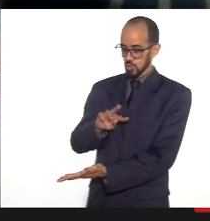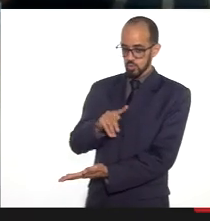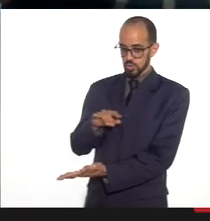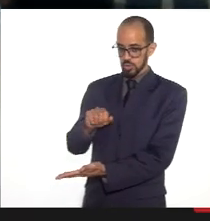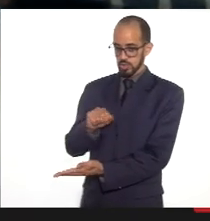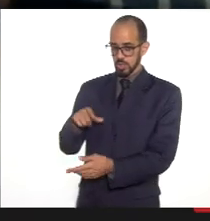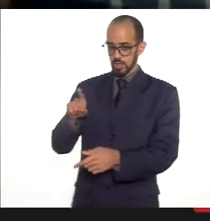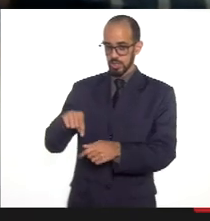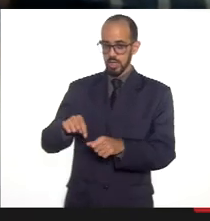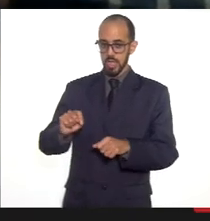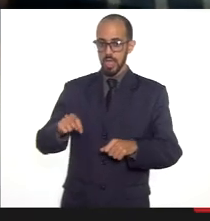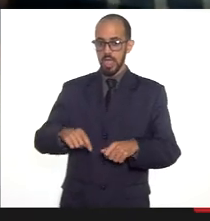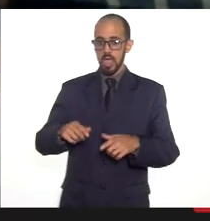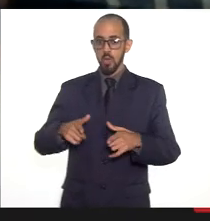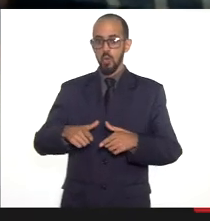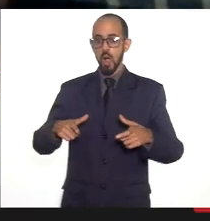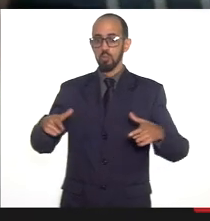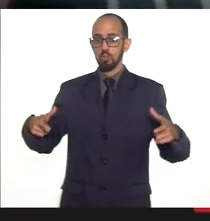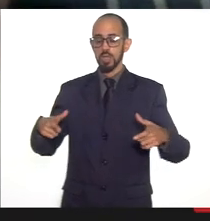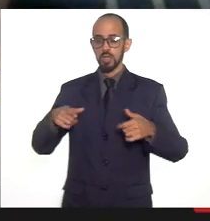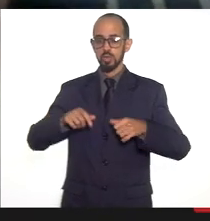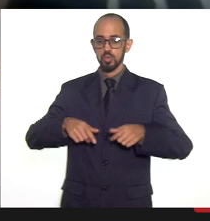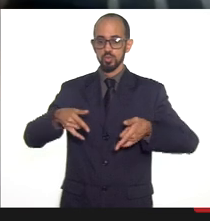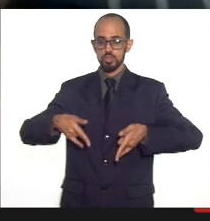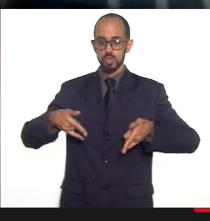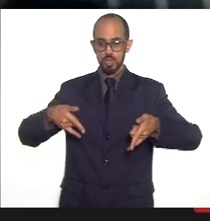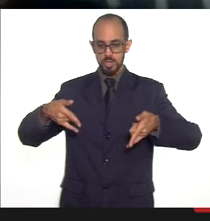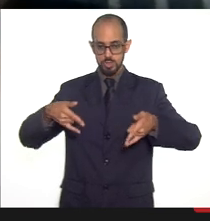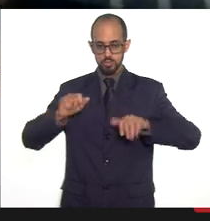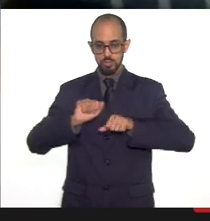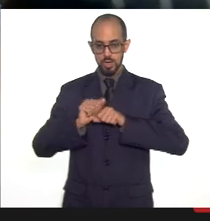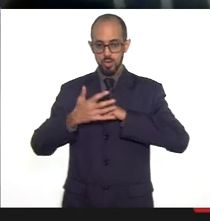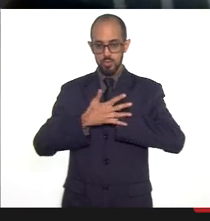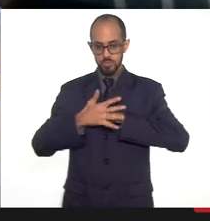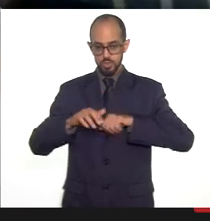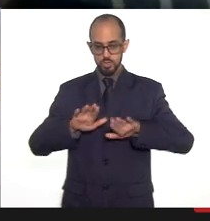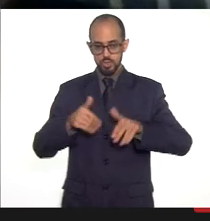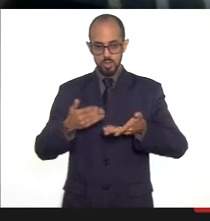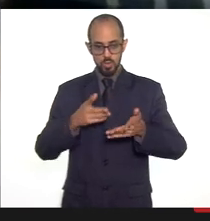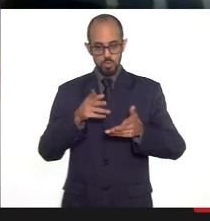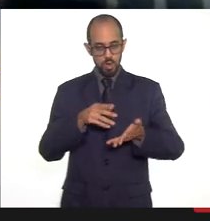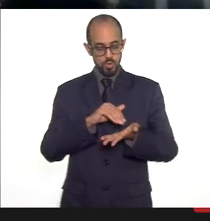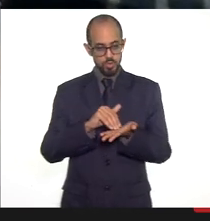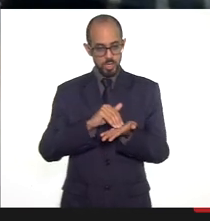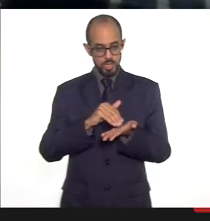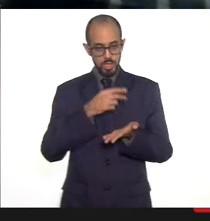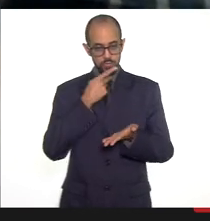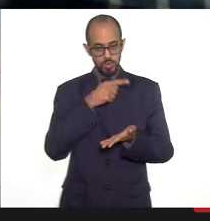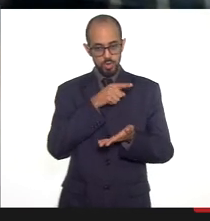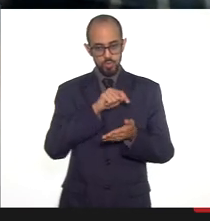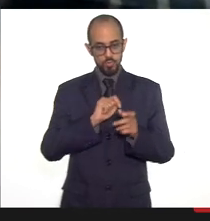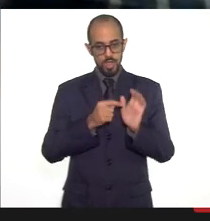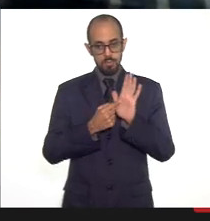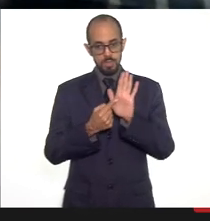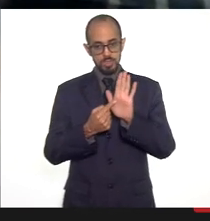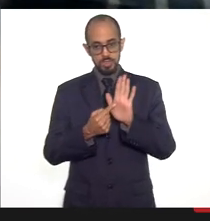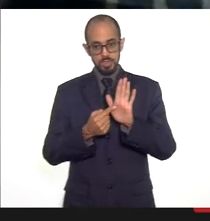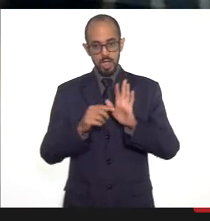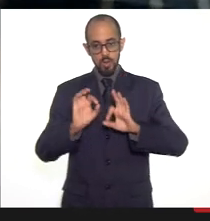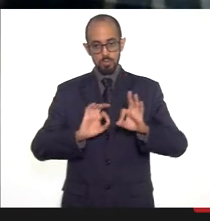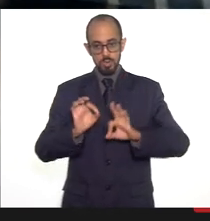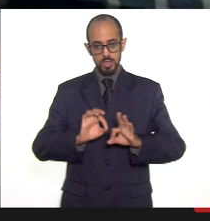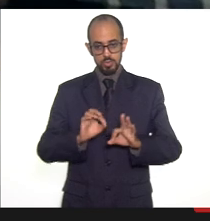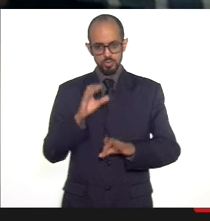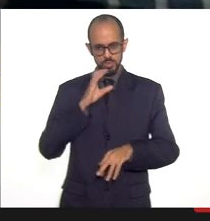do número de leitos eu tô entendendo que essa pra covid como o secretário colocou que vai fazer a apresentação do plano de contingência acho que isso pode ficar